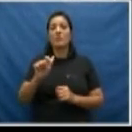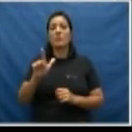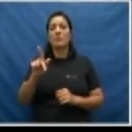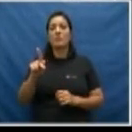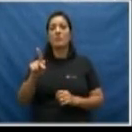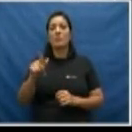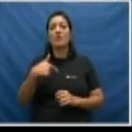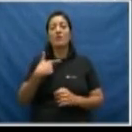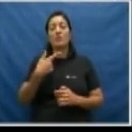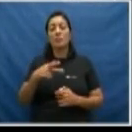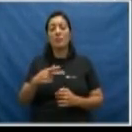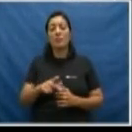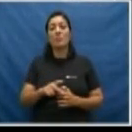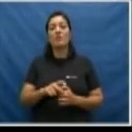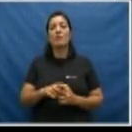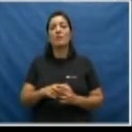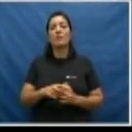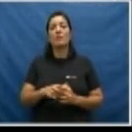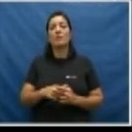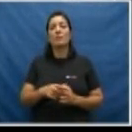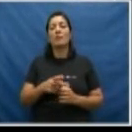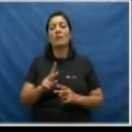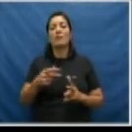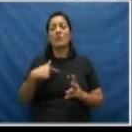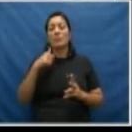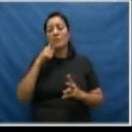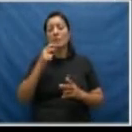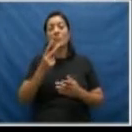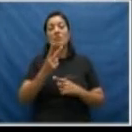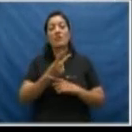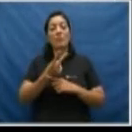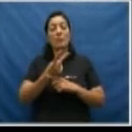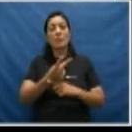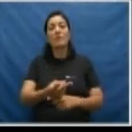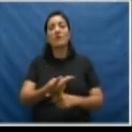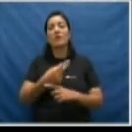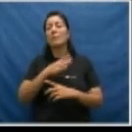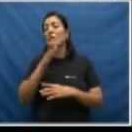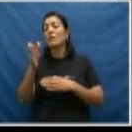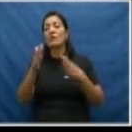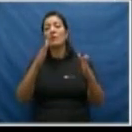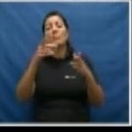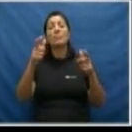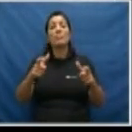tarefa. De orientar as mulheres onde procurar. Quais são os órgãos?